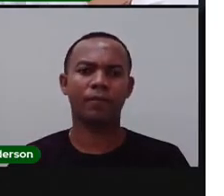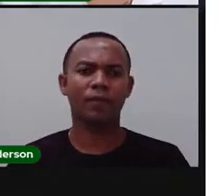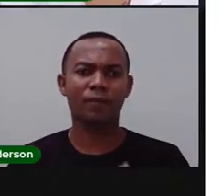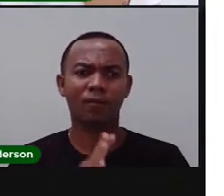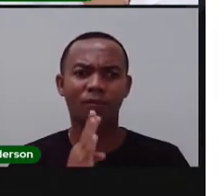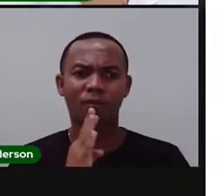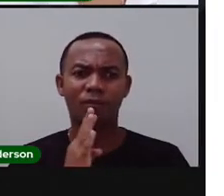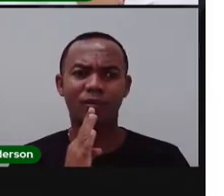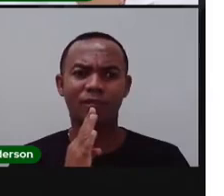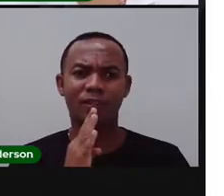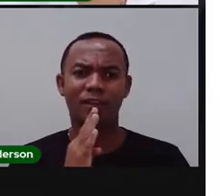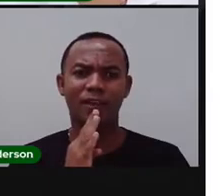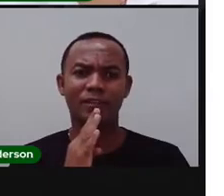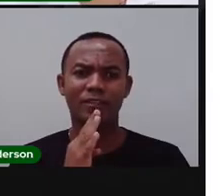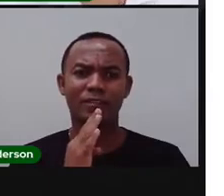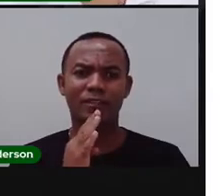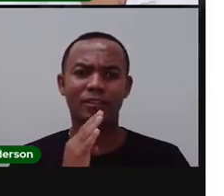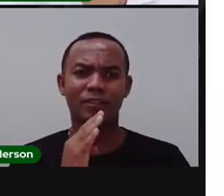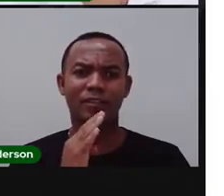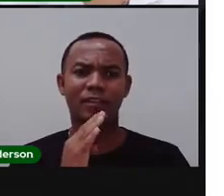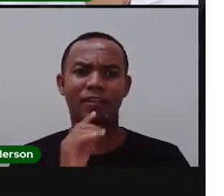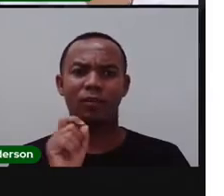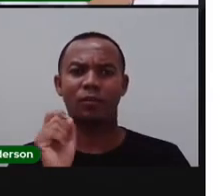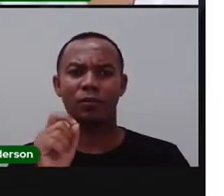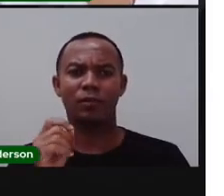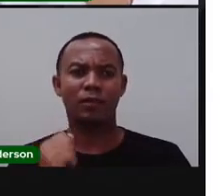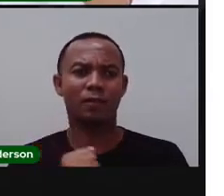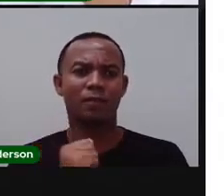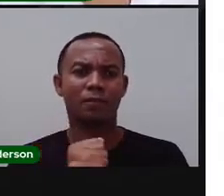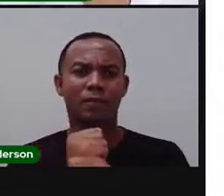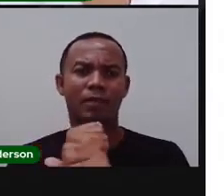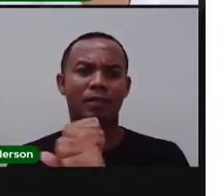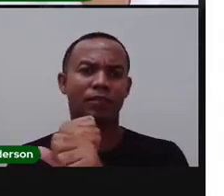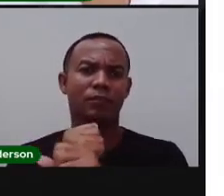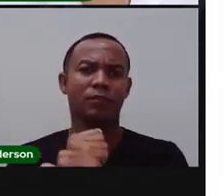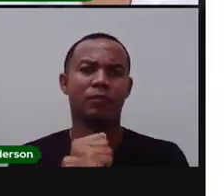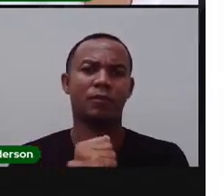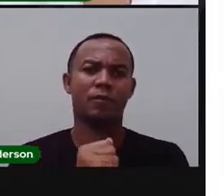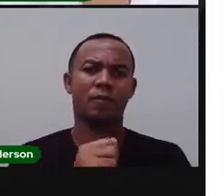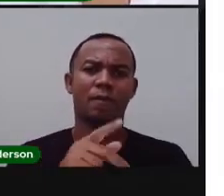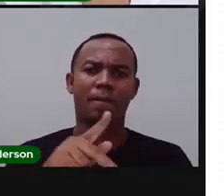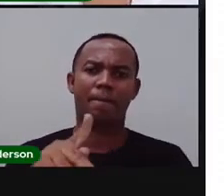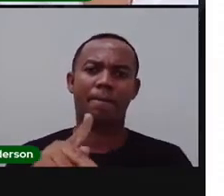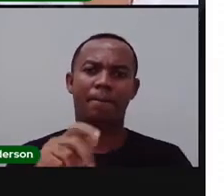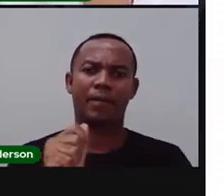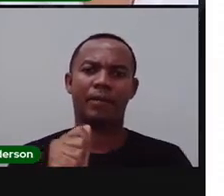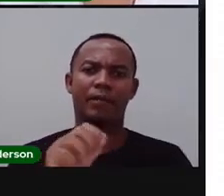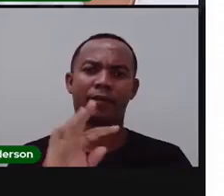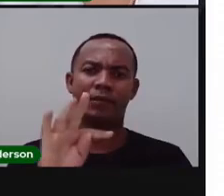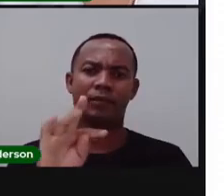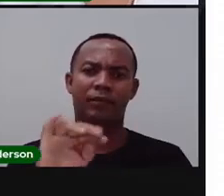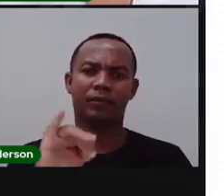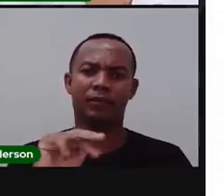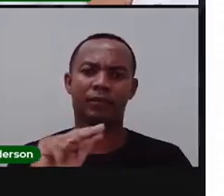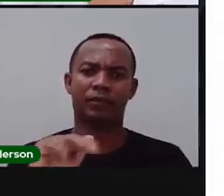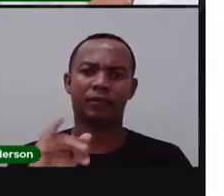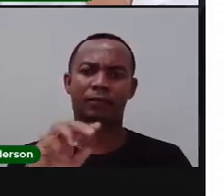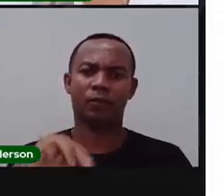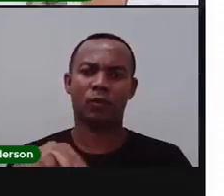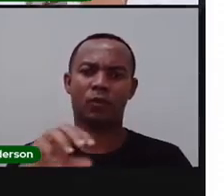Conhecendo o nosso patrimônio cultural. Então, a prova, né? A partir de agora, ela vai apresentar para vocês